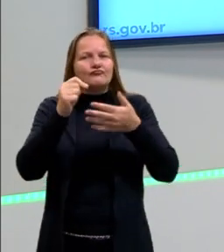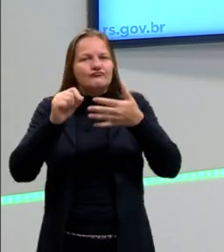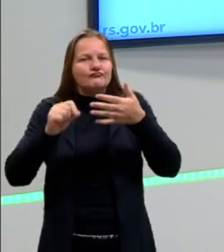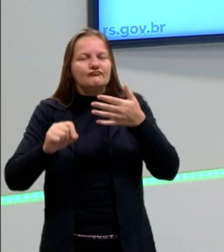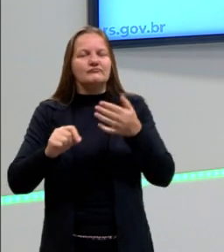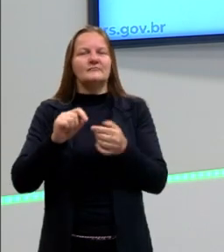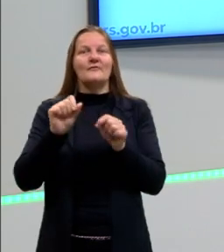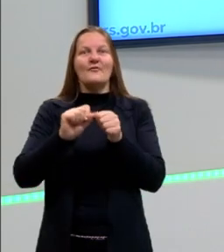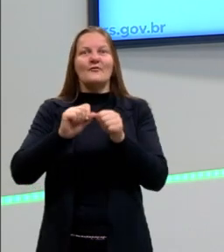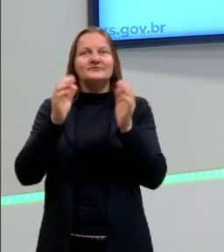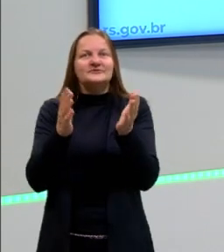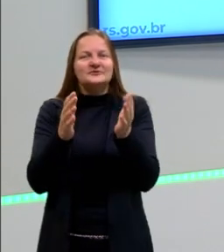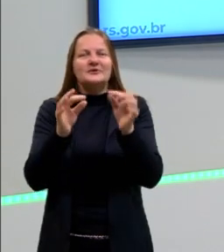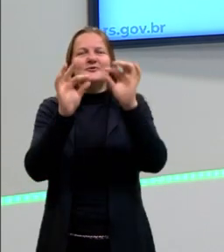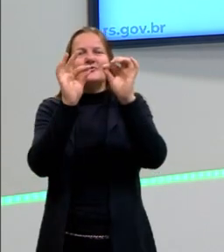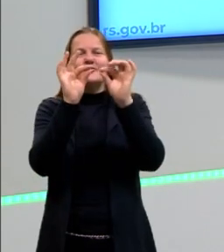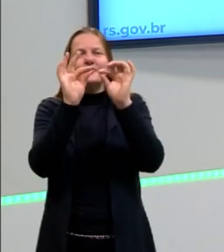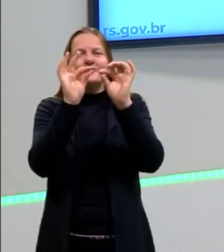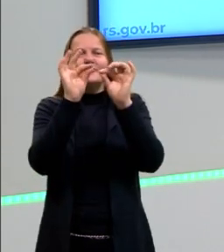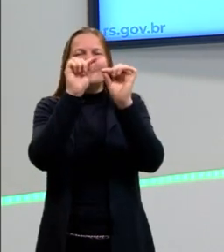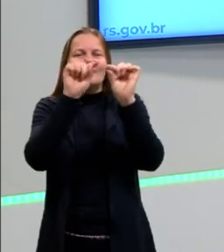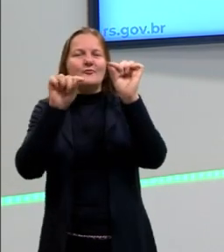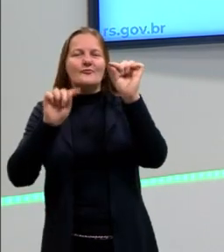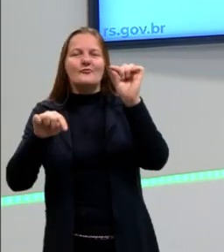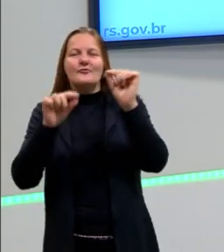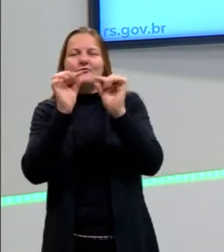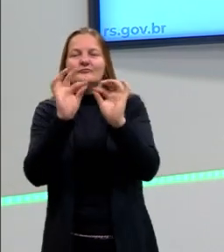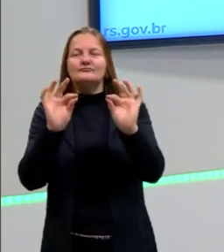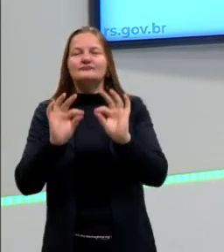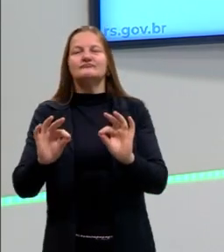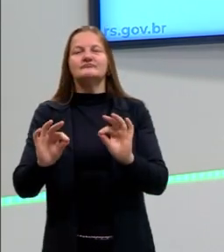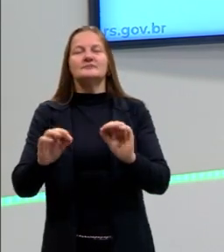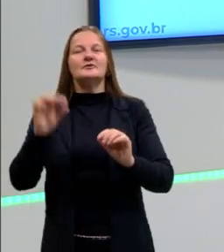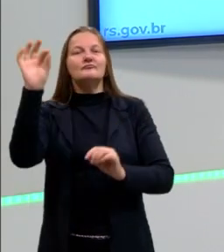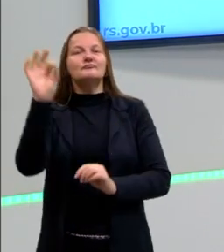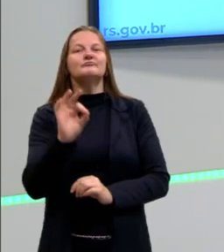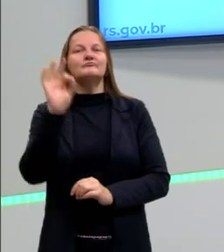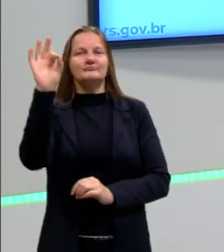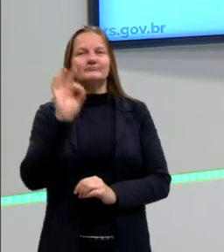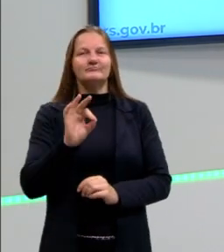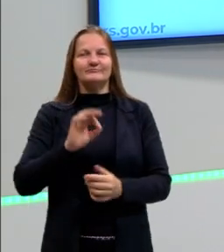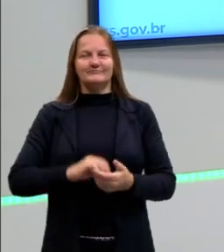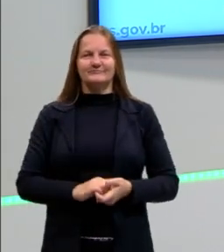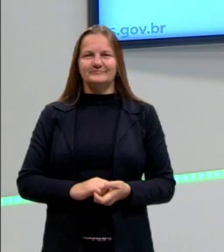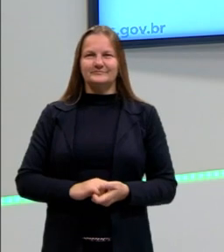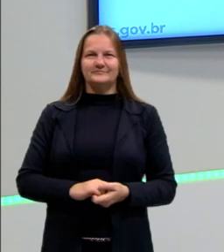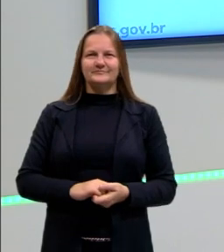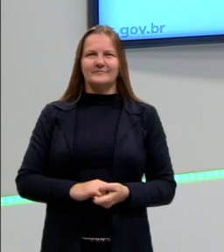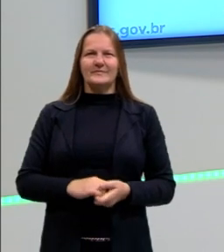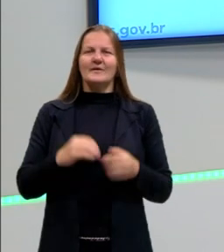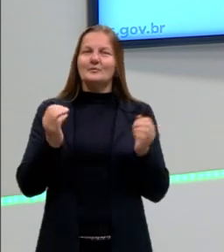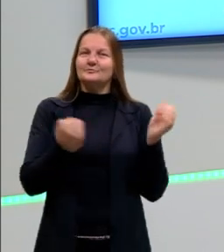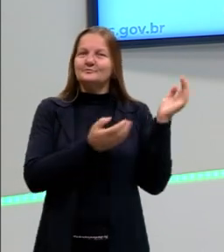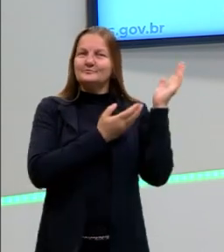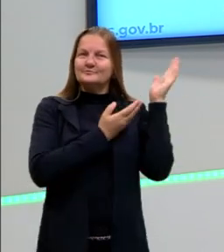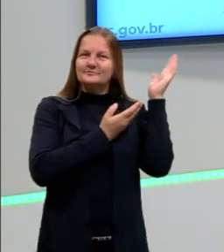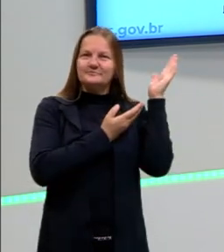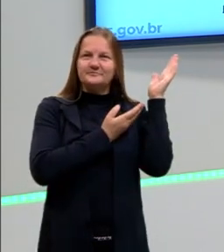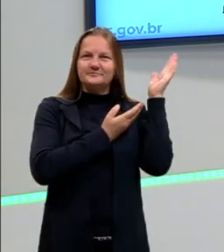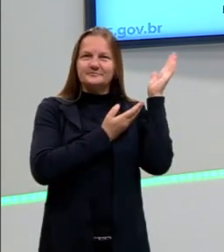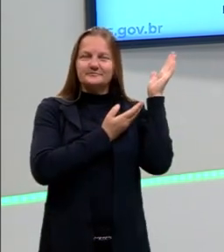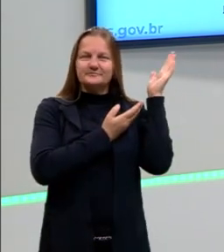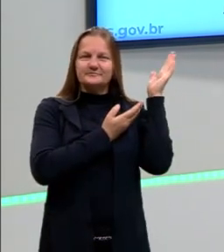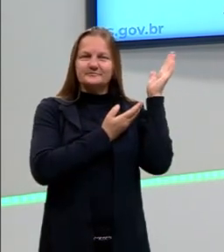nós vamos buscar hoje simplificar estes cálculos de porcentagem. Eu trouxe aqui para vocês essa